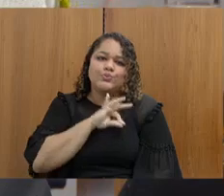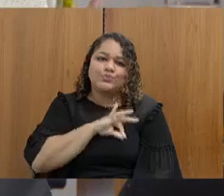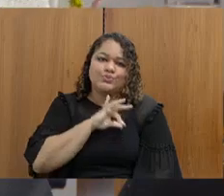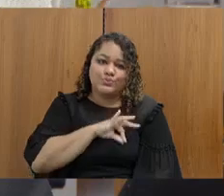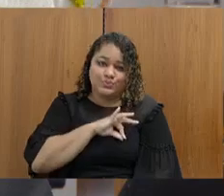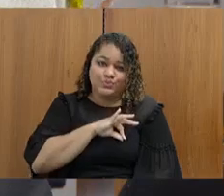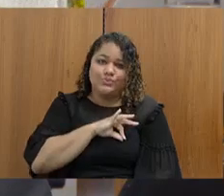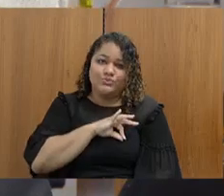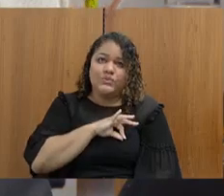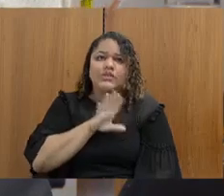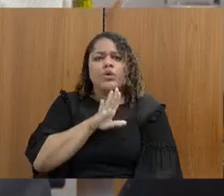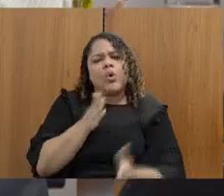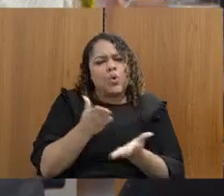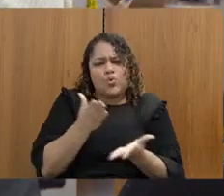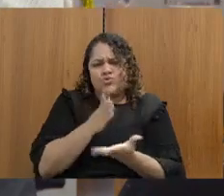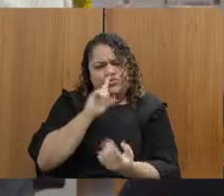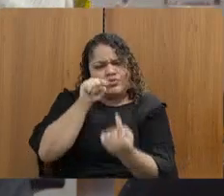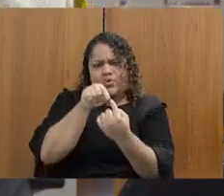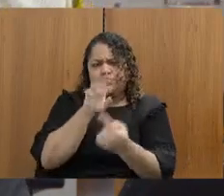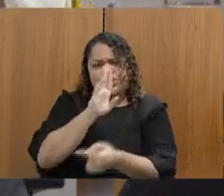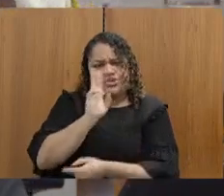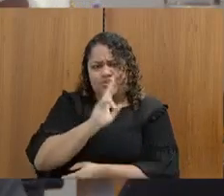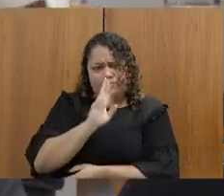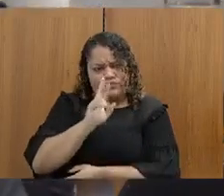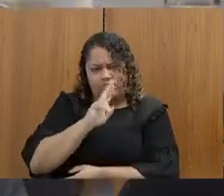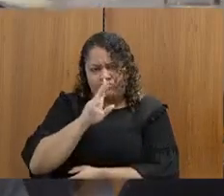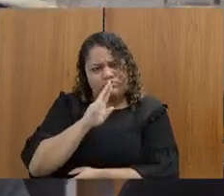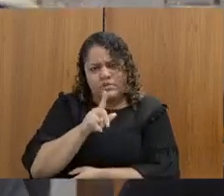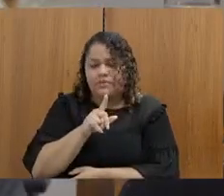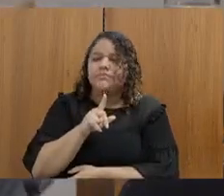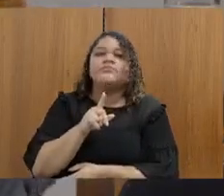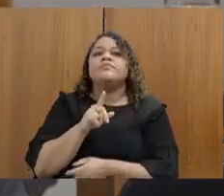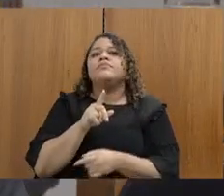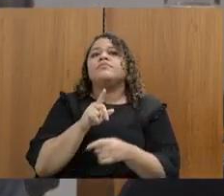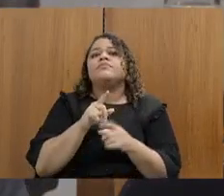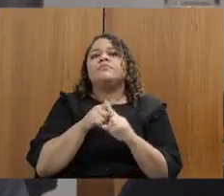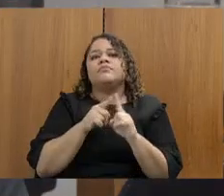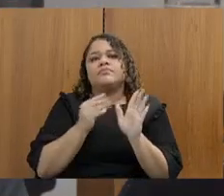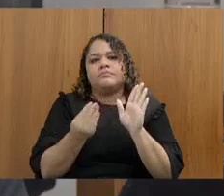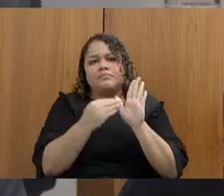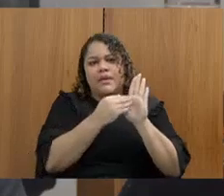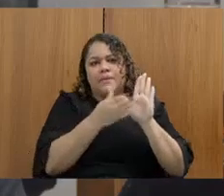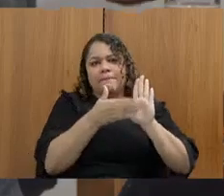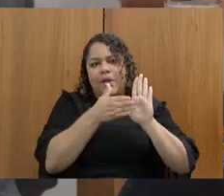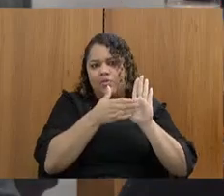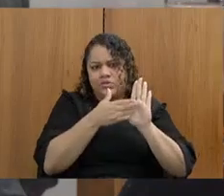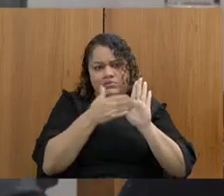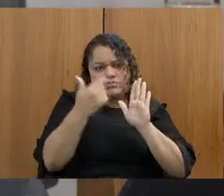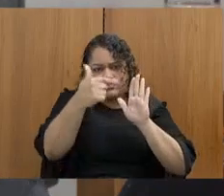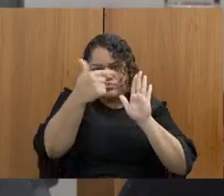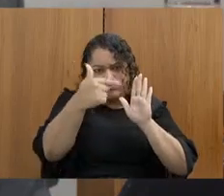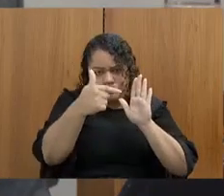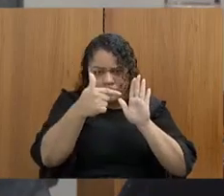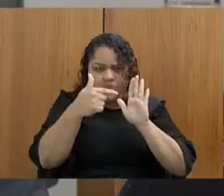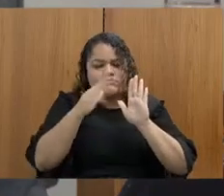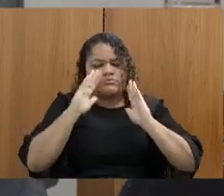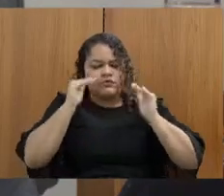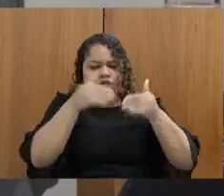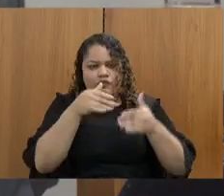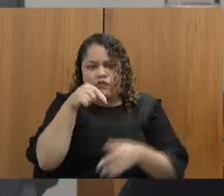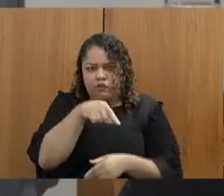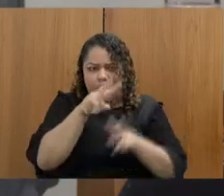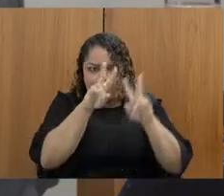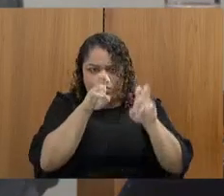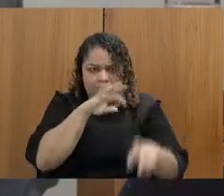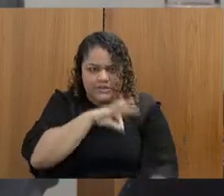audiência, secretário, porque não está aqui na pauta tratar especificamente desse